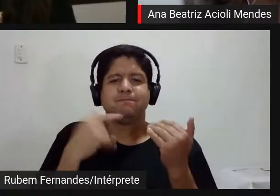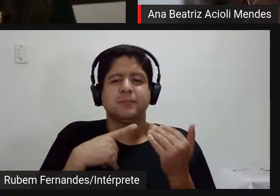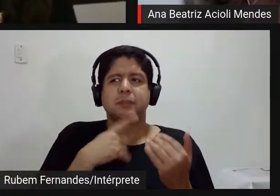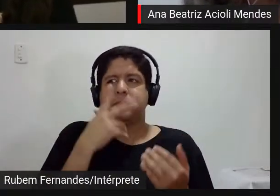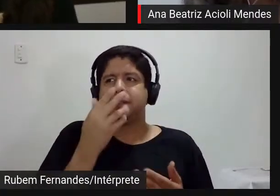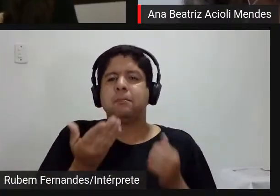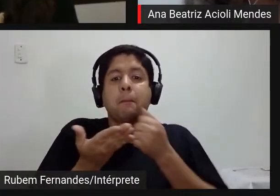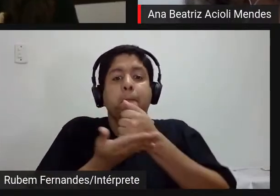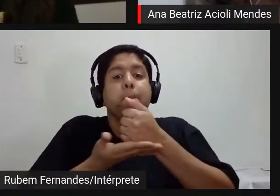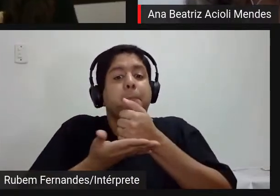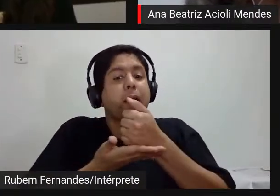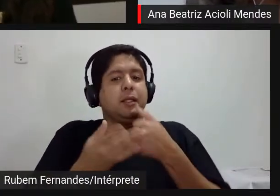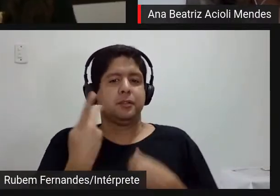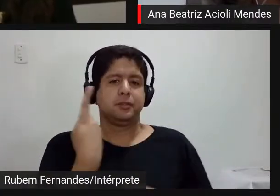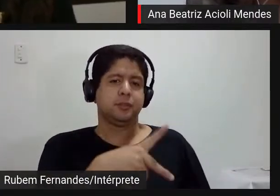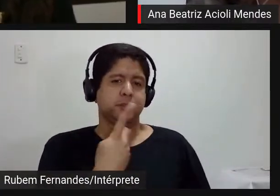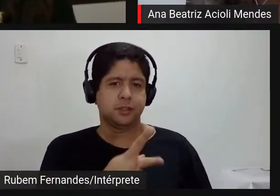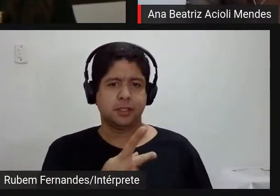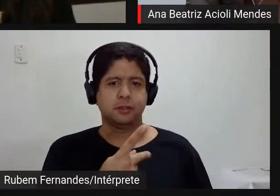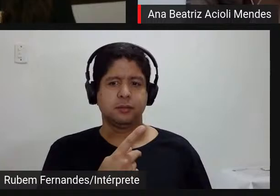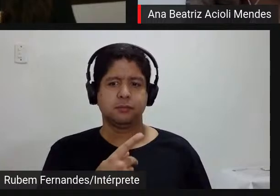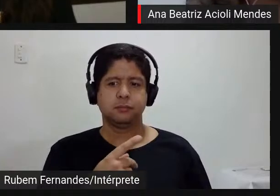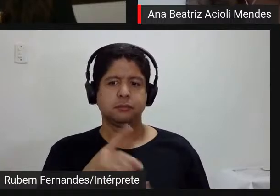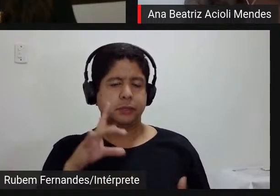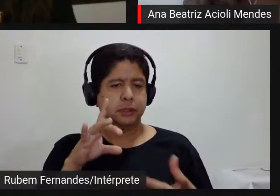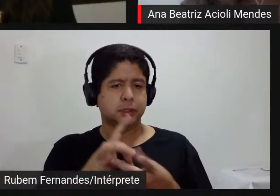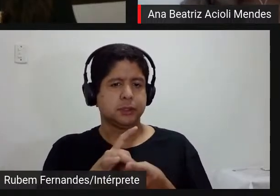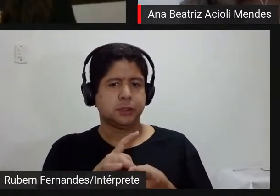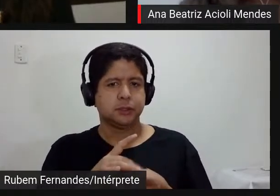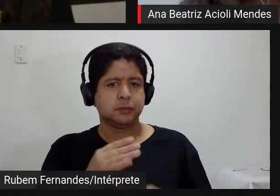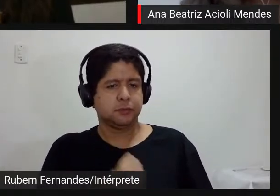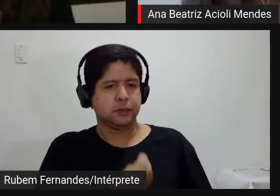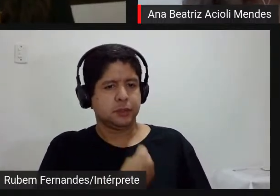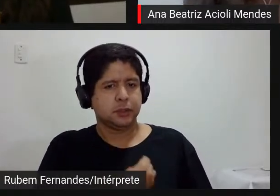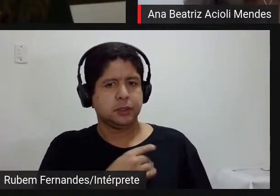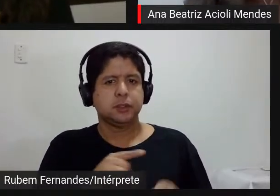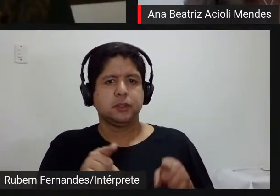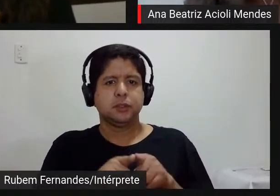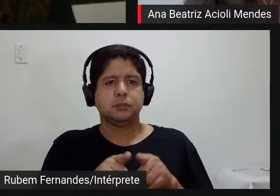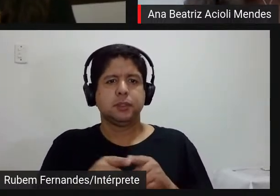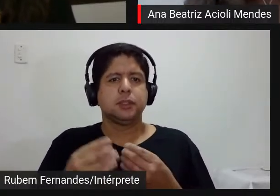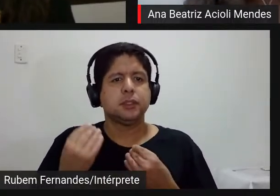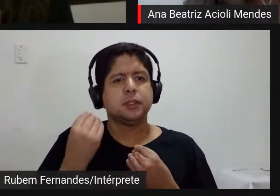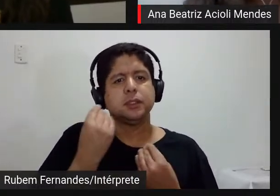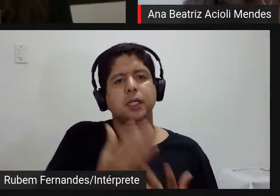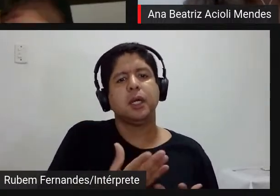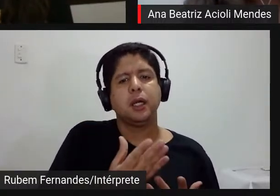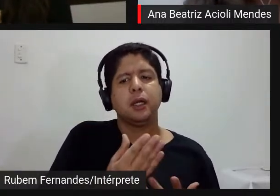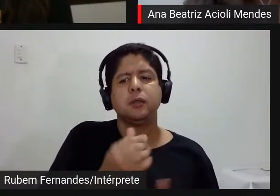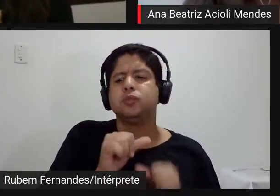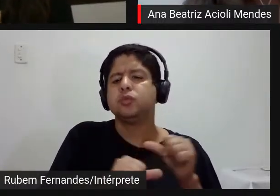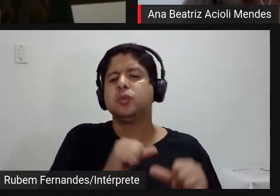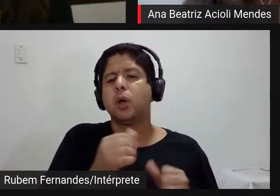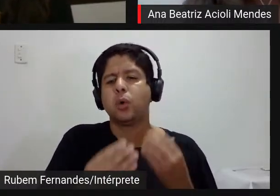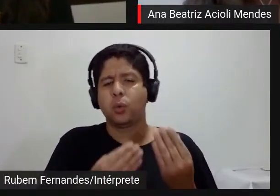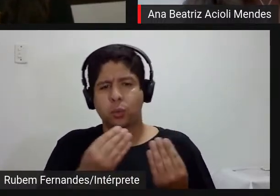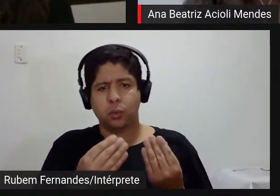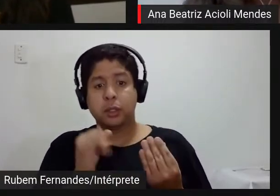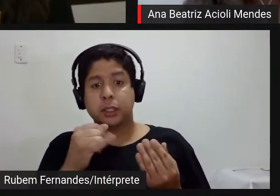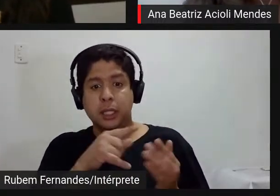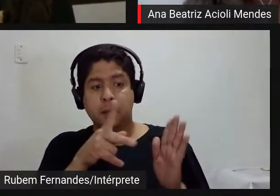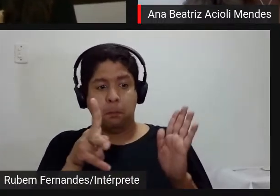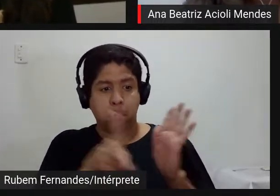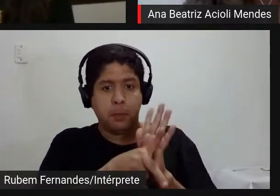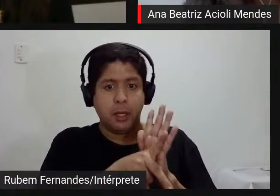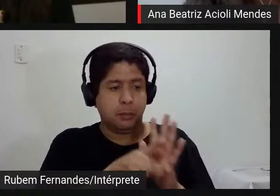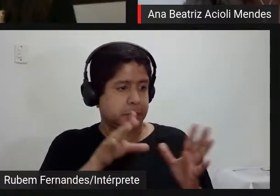base dela ela é formulada em cima da noção de participação quando você tira isso como é que ela se transforma mas se ela é um patrimônio que não pode mais ser